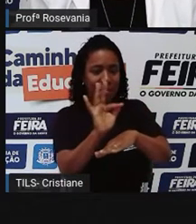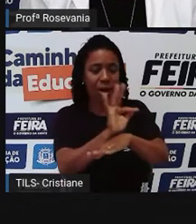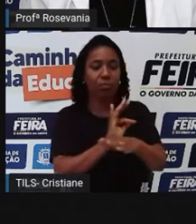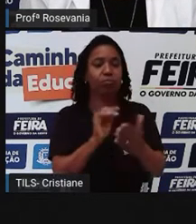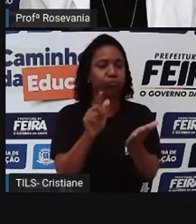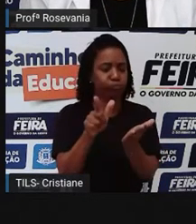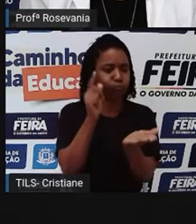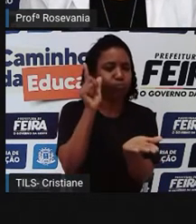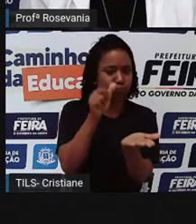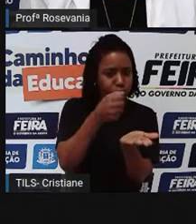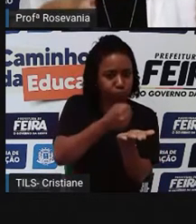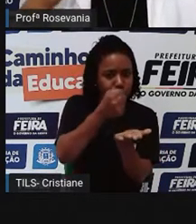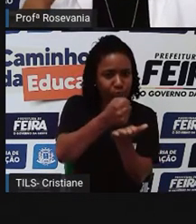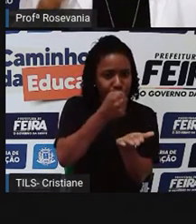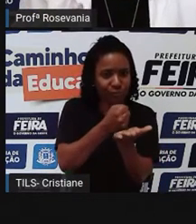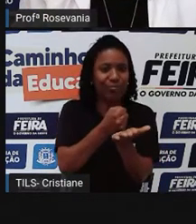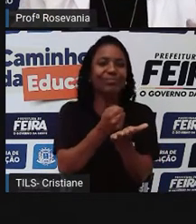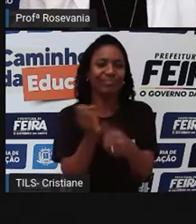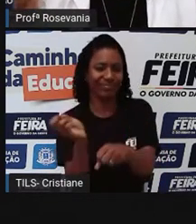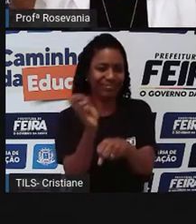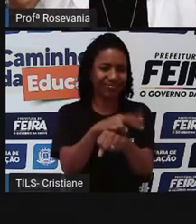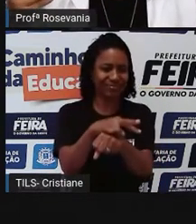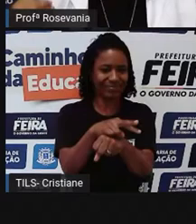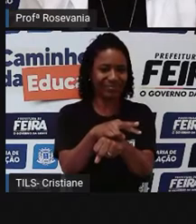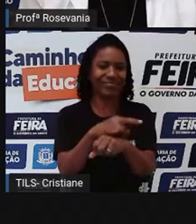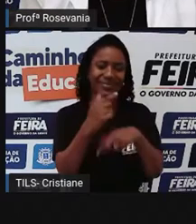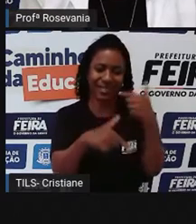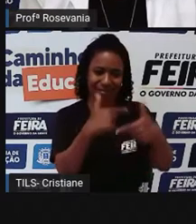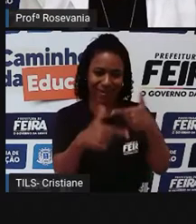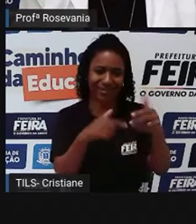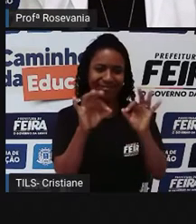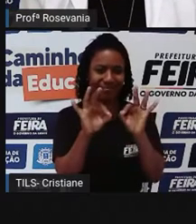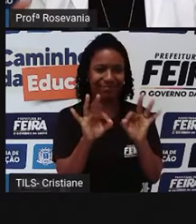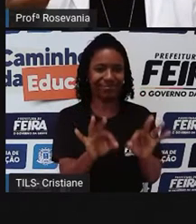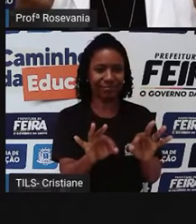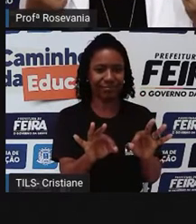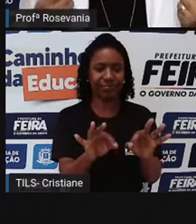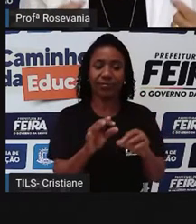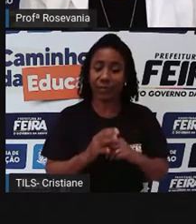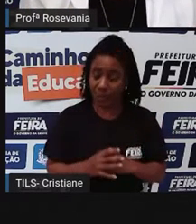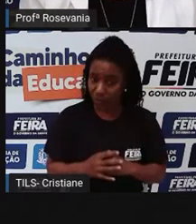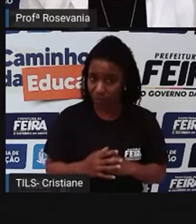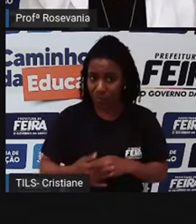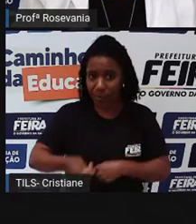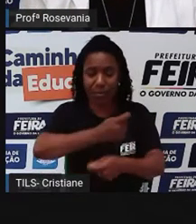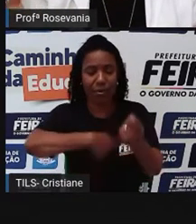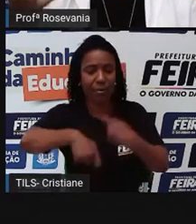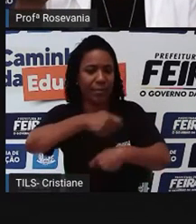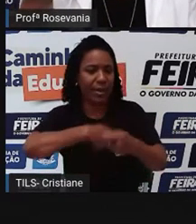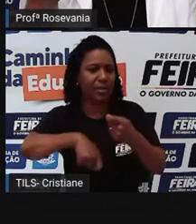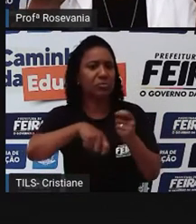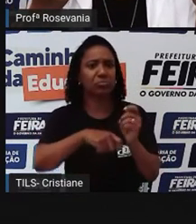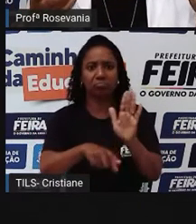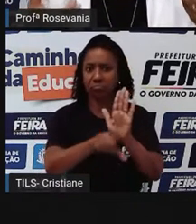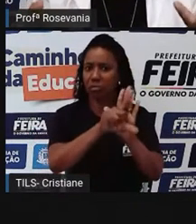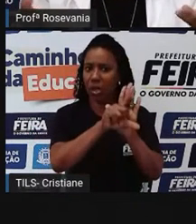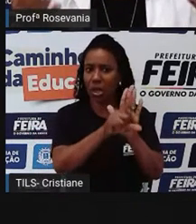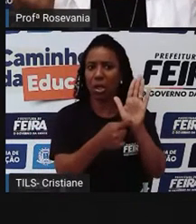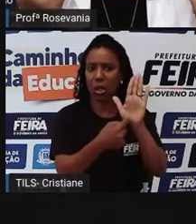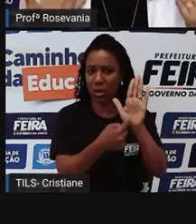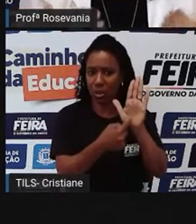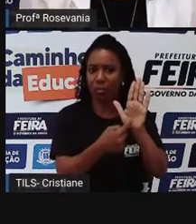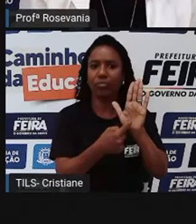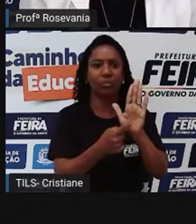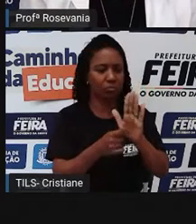quando esse comércio, ele está totalmente legalizado, não só o prédio, as